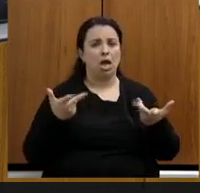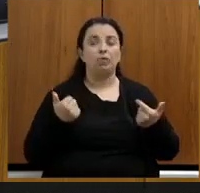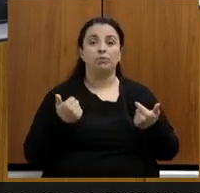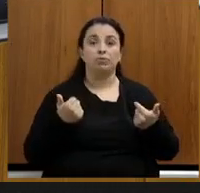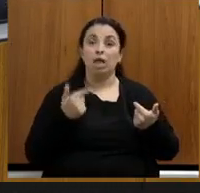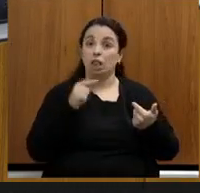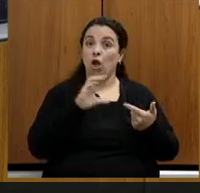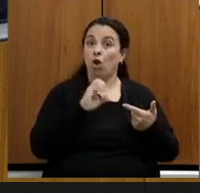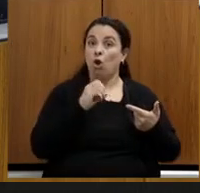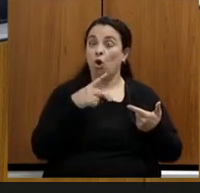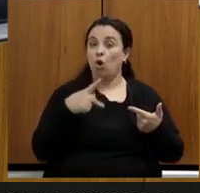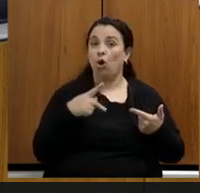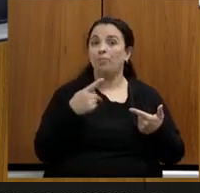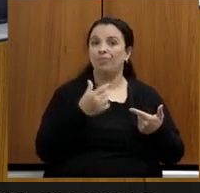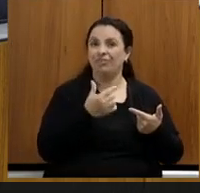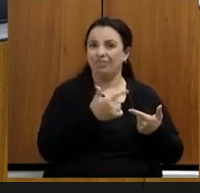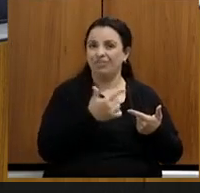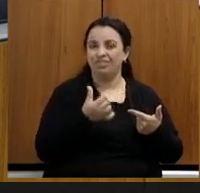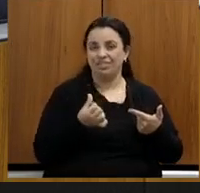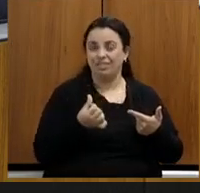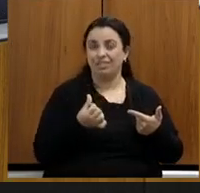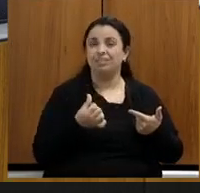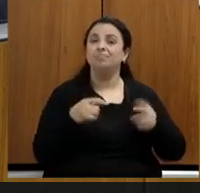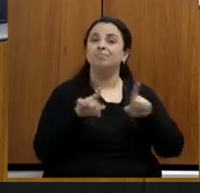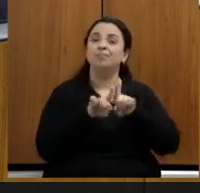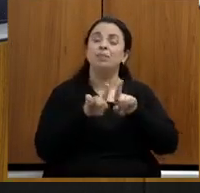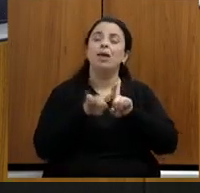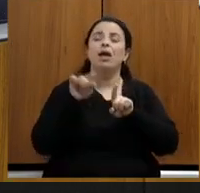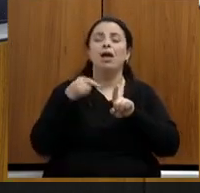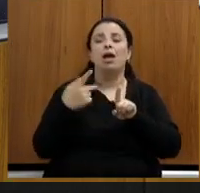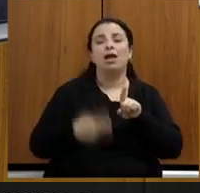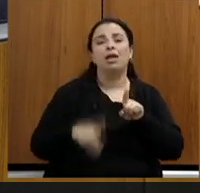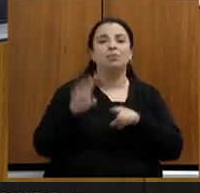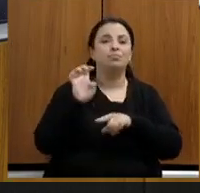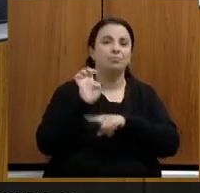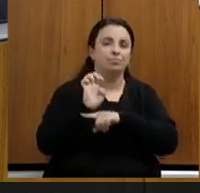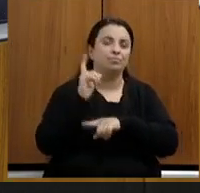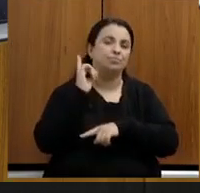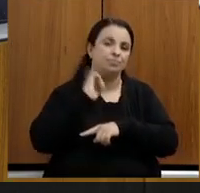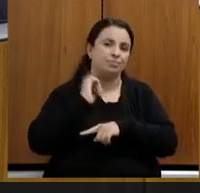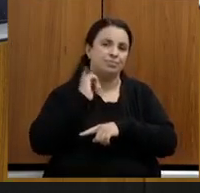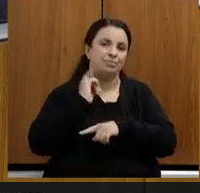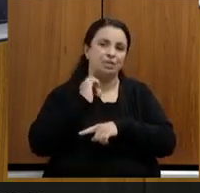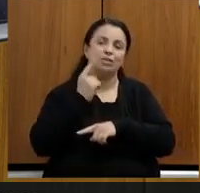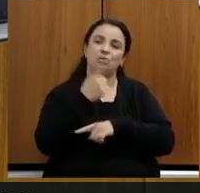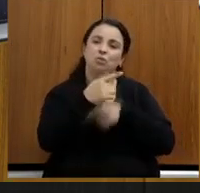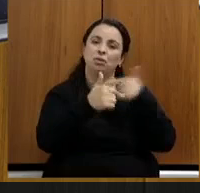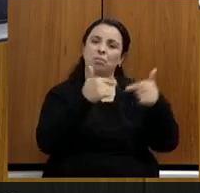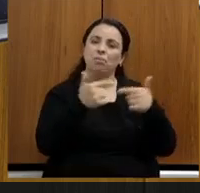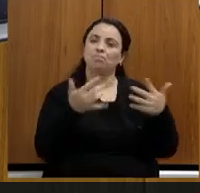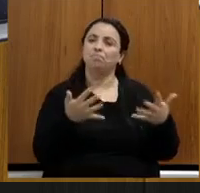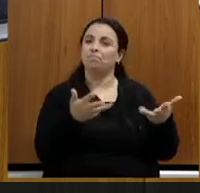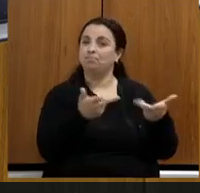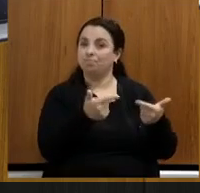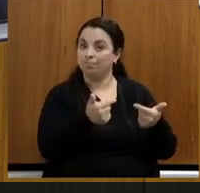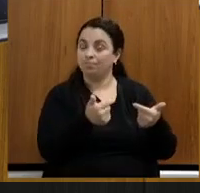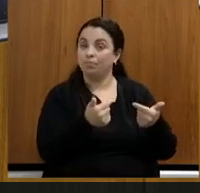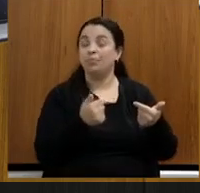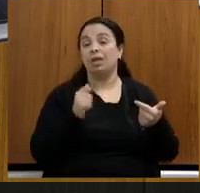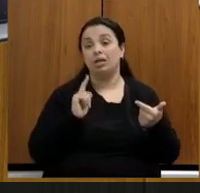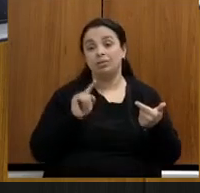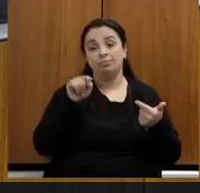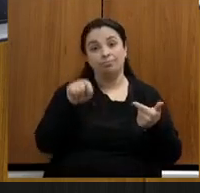a sua atuação brilhante aqui no estado de Minas Gerais eu em relação aos servidores